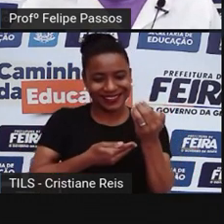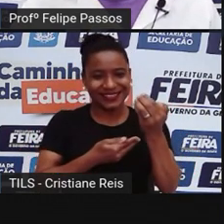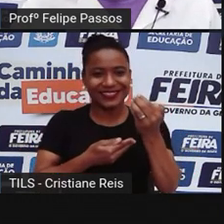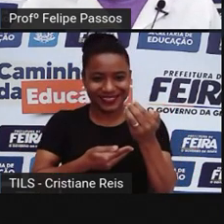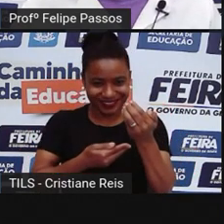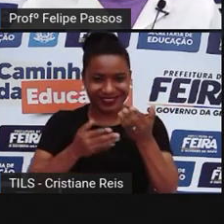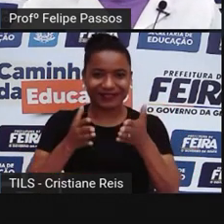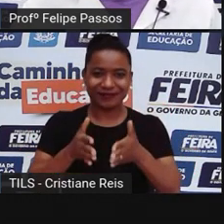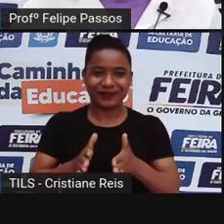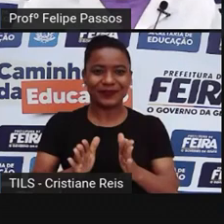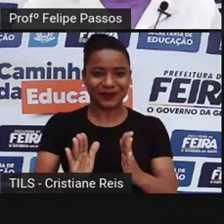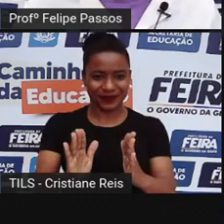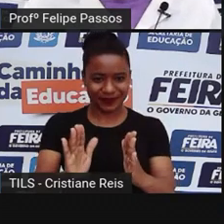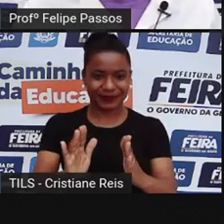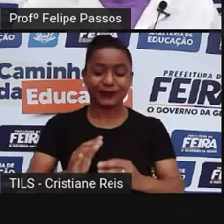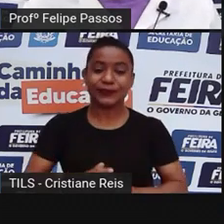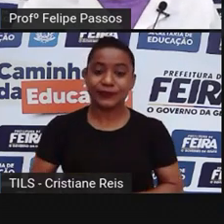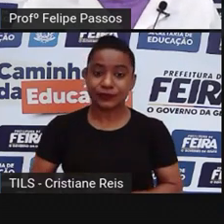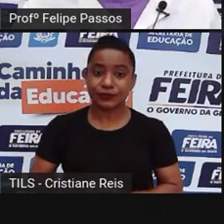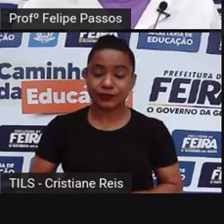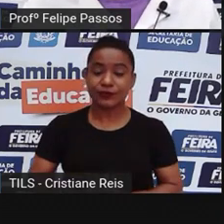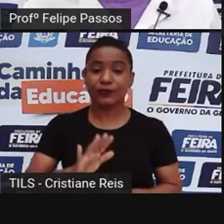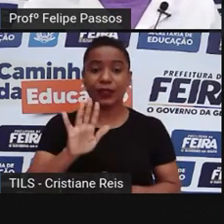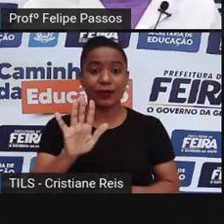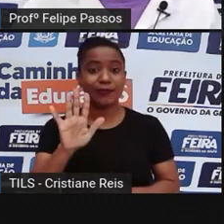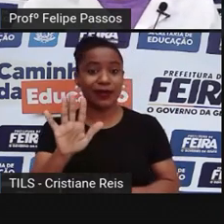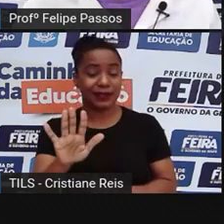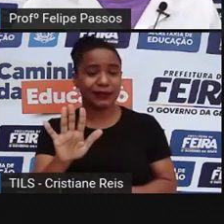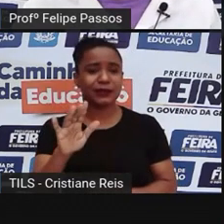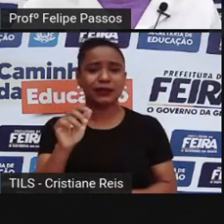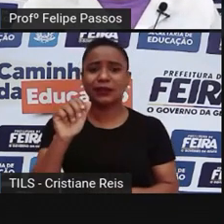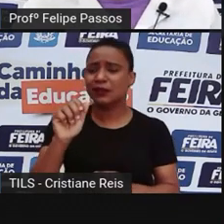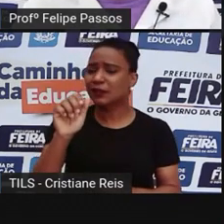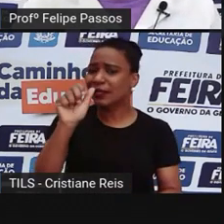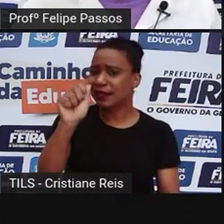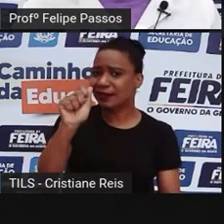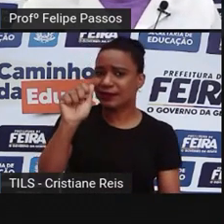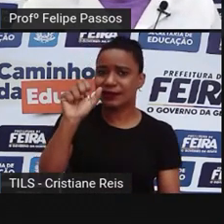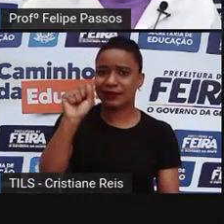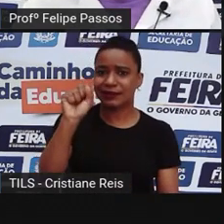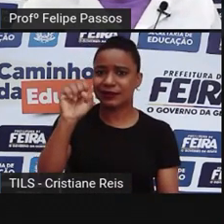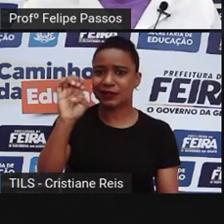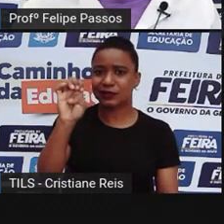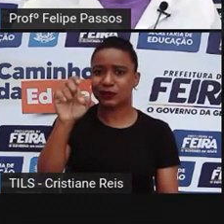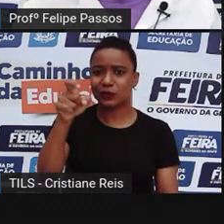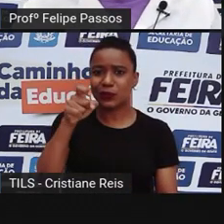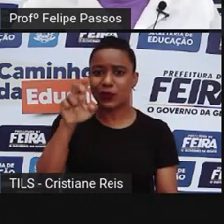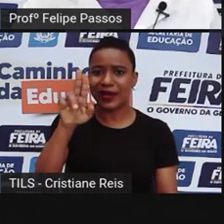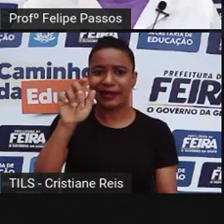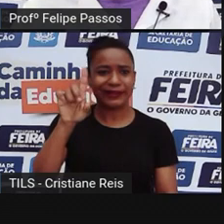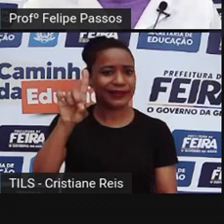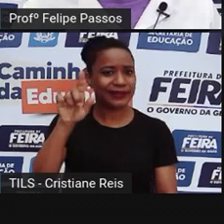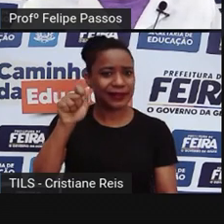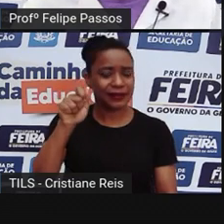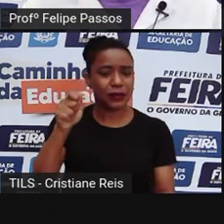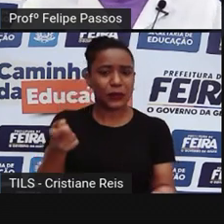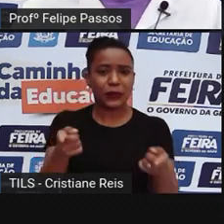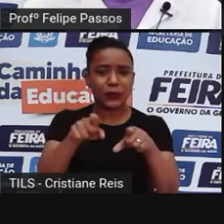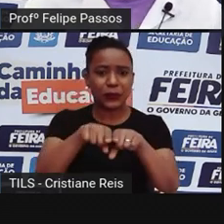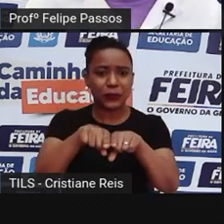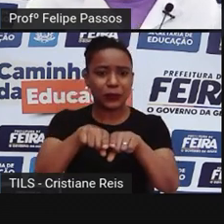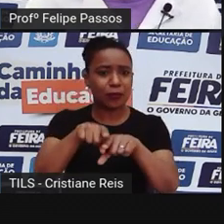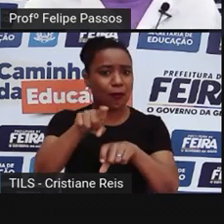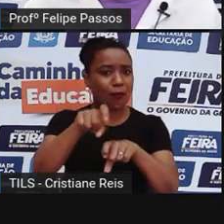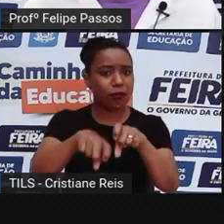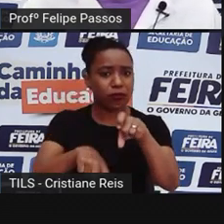Já a reprodução assexuada, ela vai acontecer com os organismos unicelulares e